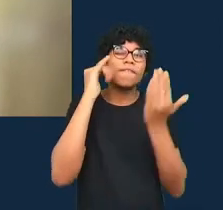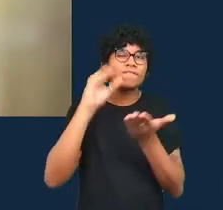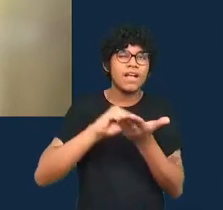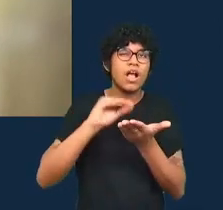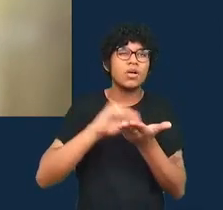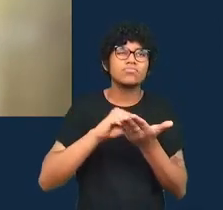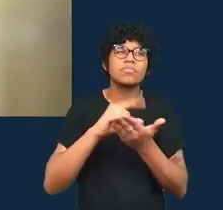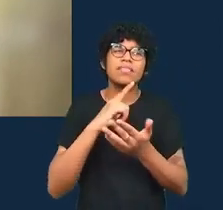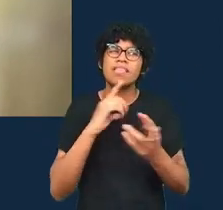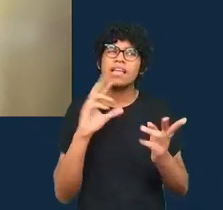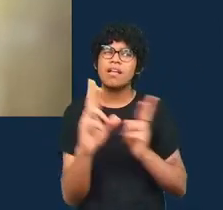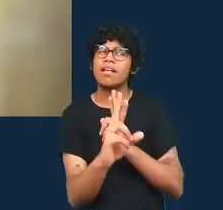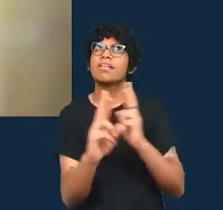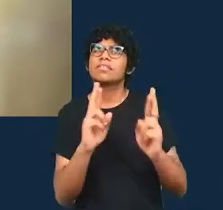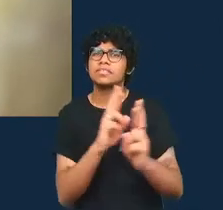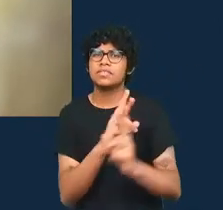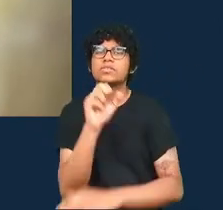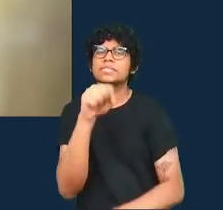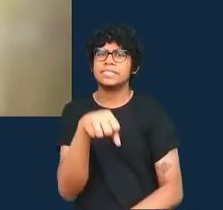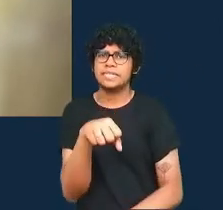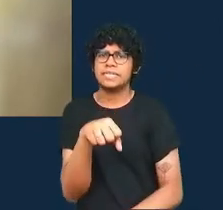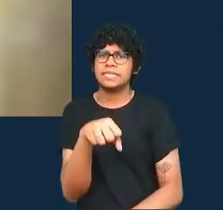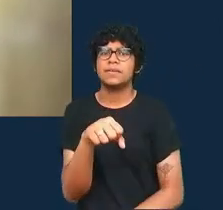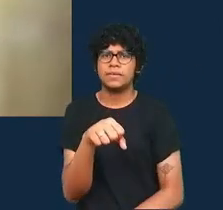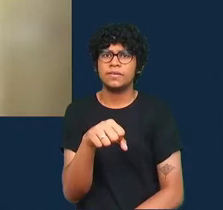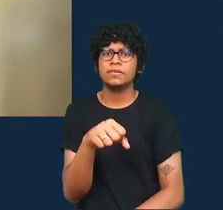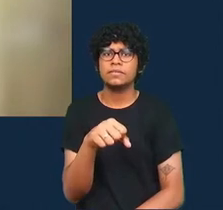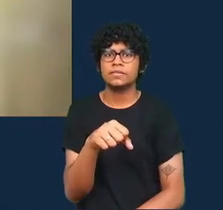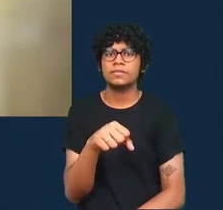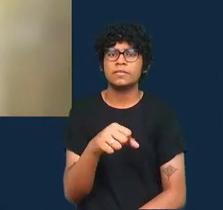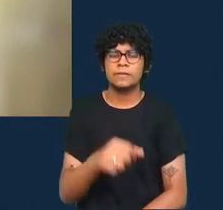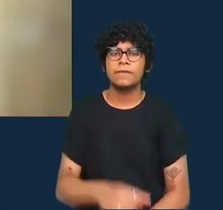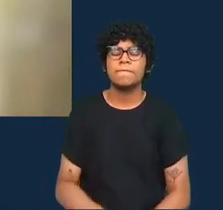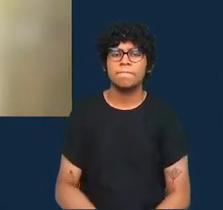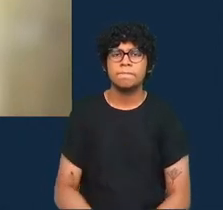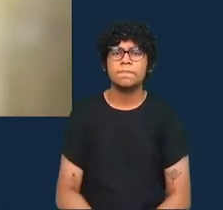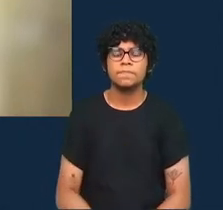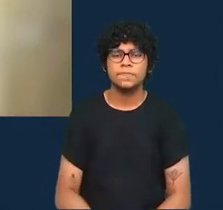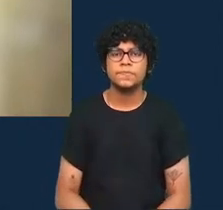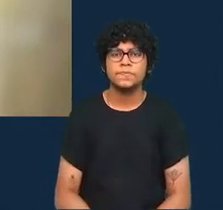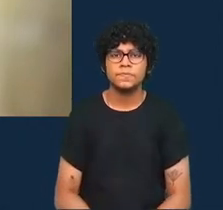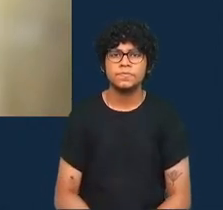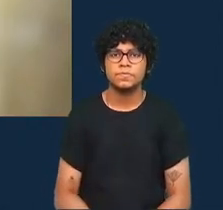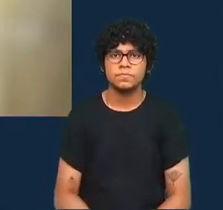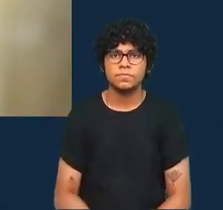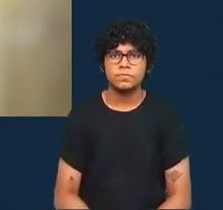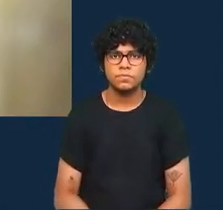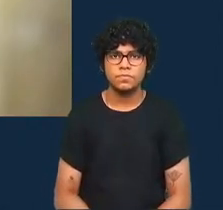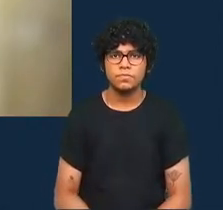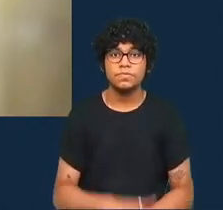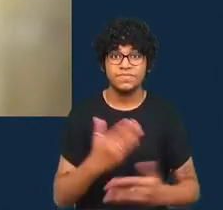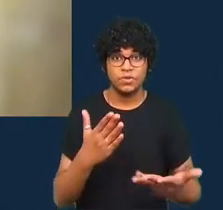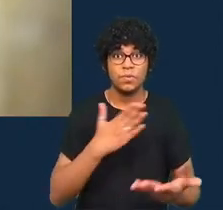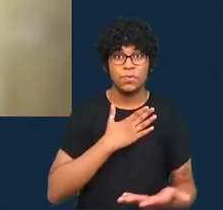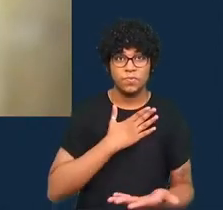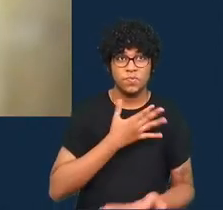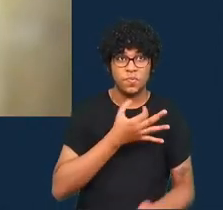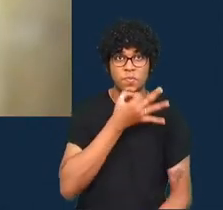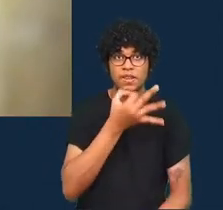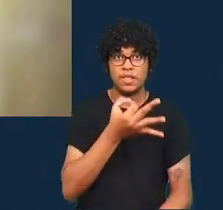de intersecção então a questão para mim é quanto que a incerteza é